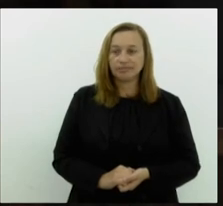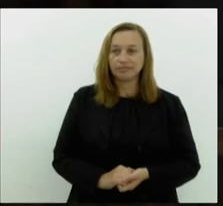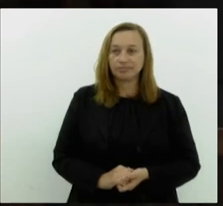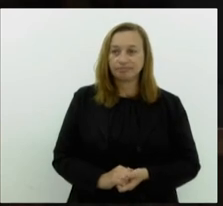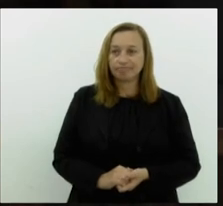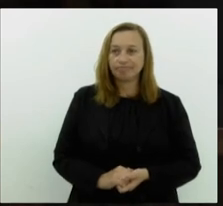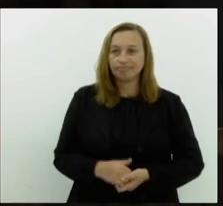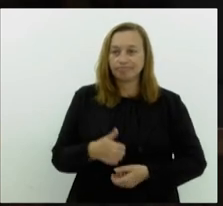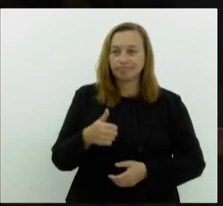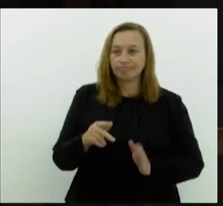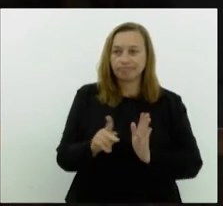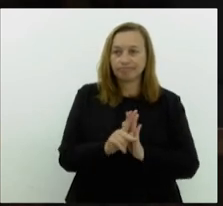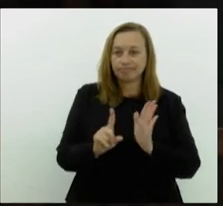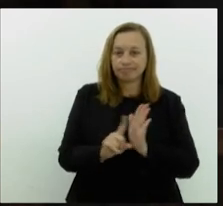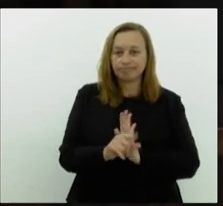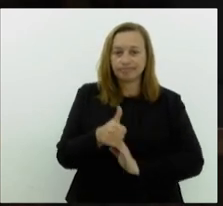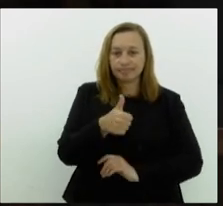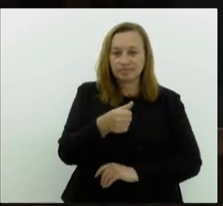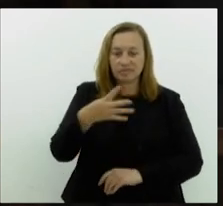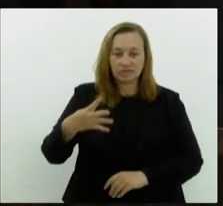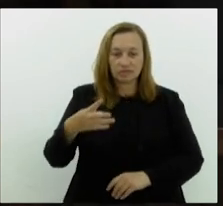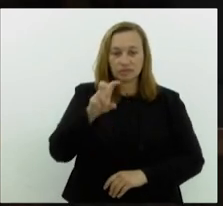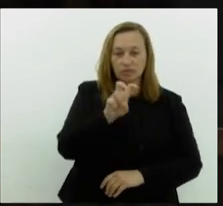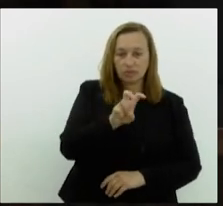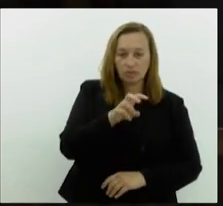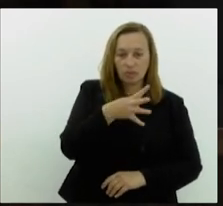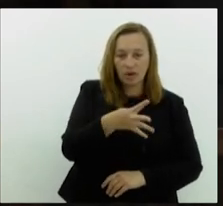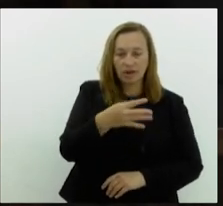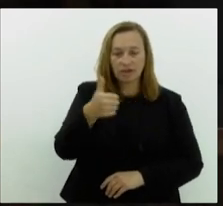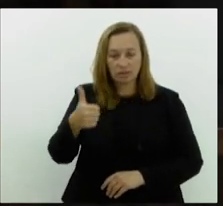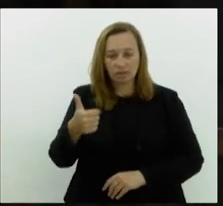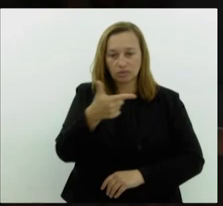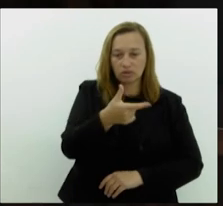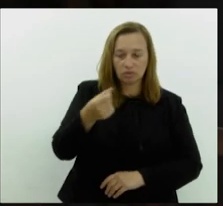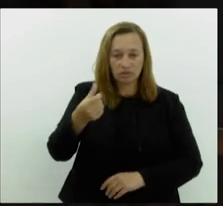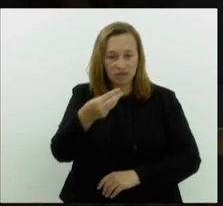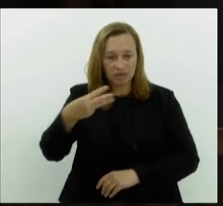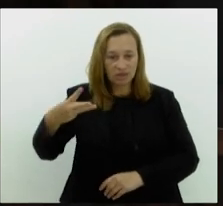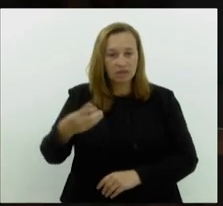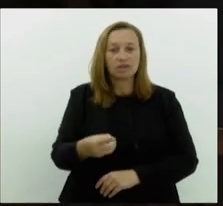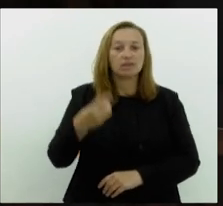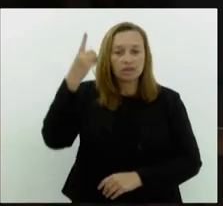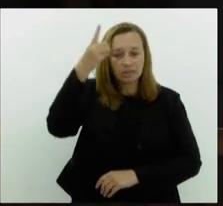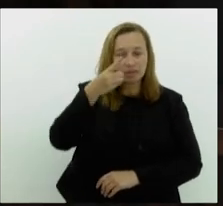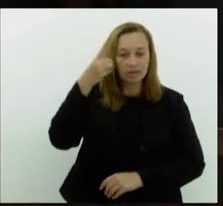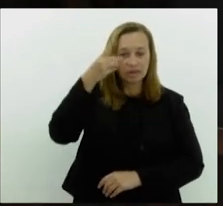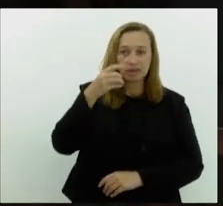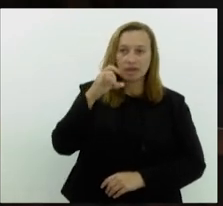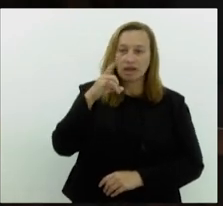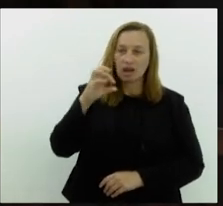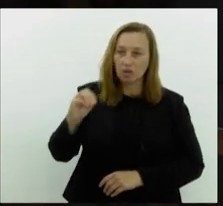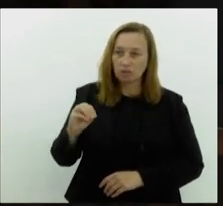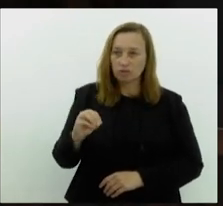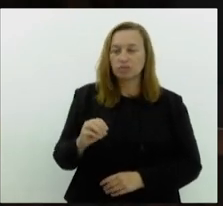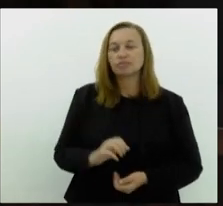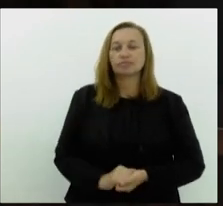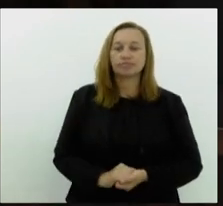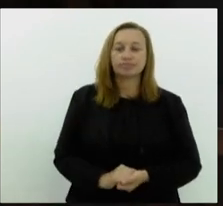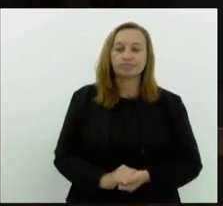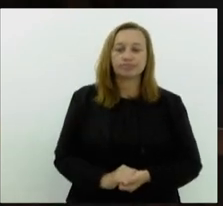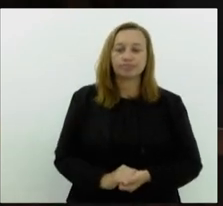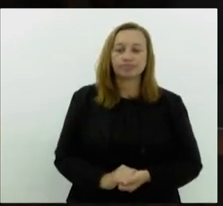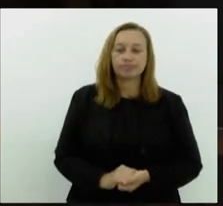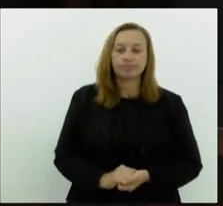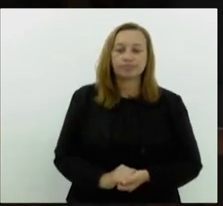Projeto de lei 1441-2023, de autoria do deputado Cláudio Caiado, que